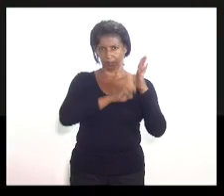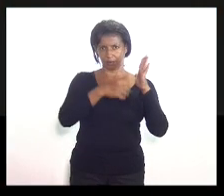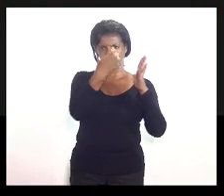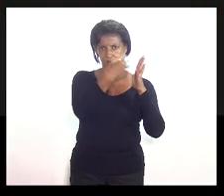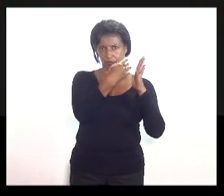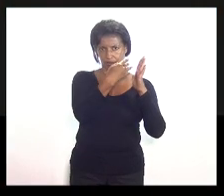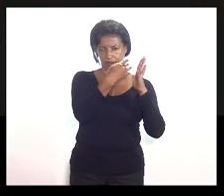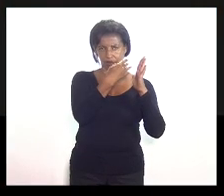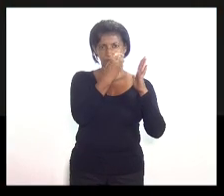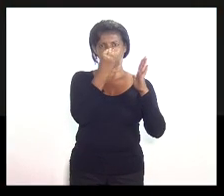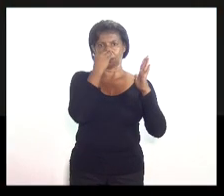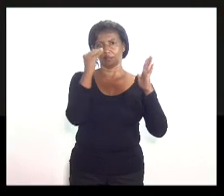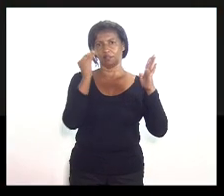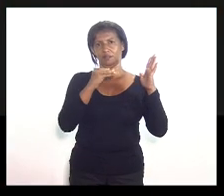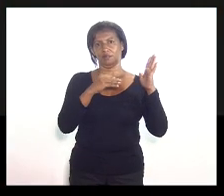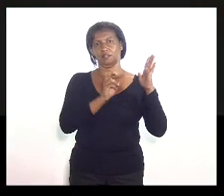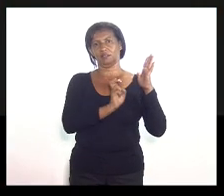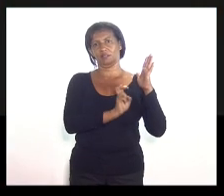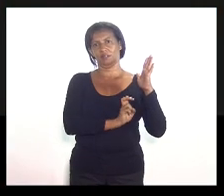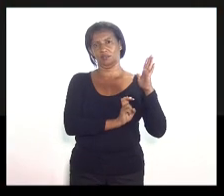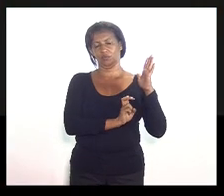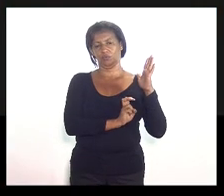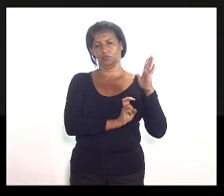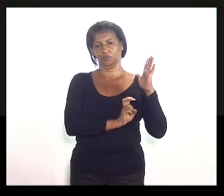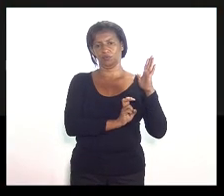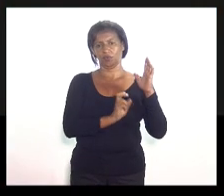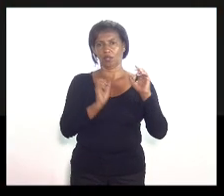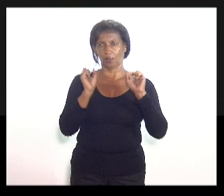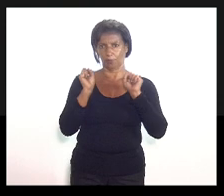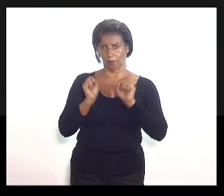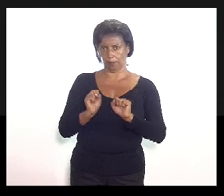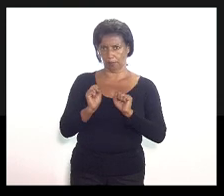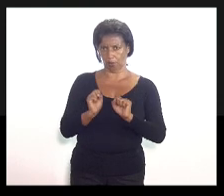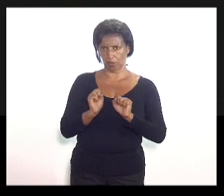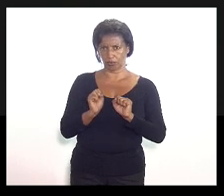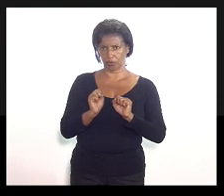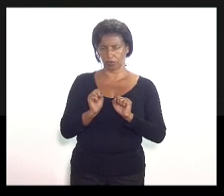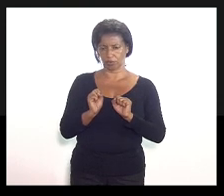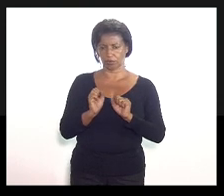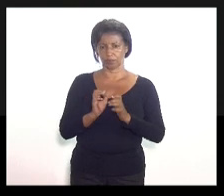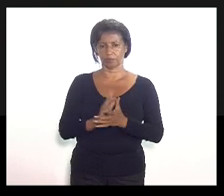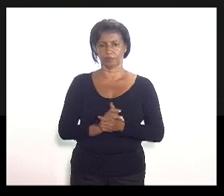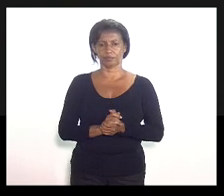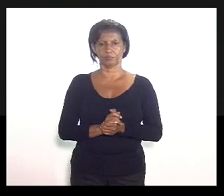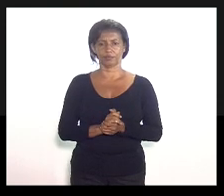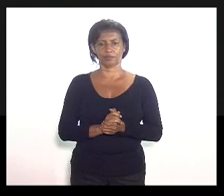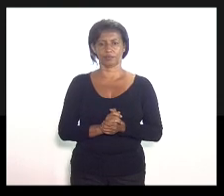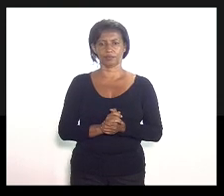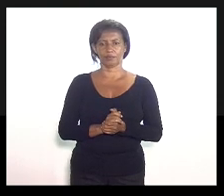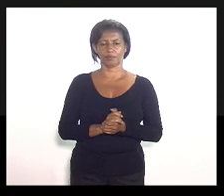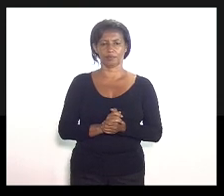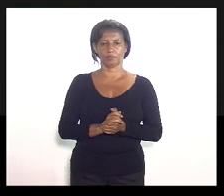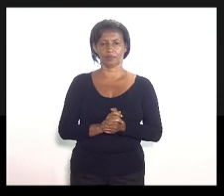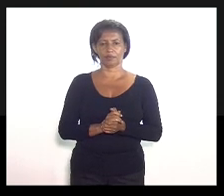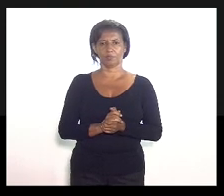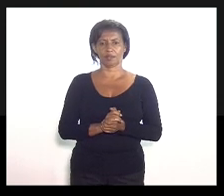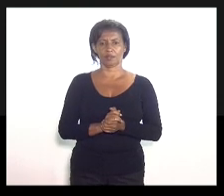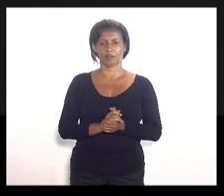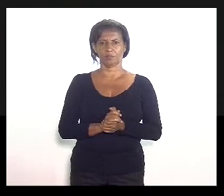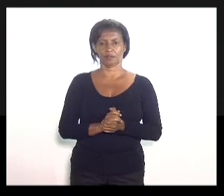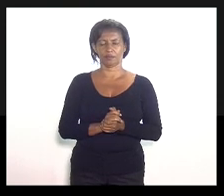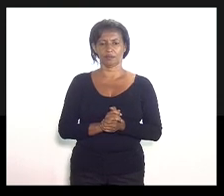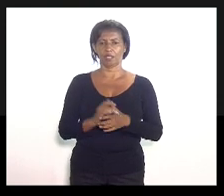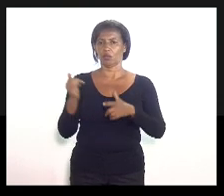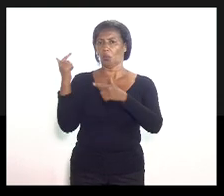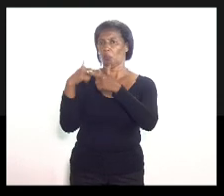Acolhendo a emenda 4. Pode ser, deputado? Sem problema. Não subemenda. Para adequar, então, a redação do CCJ,